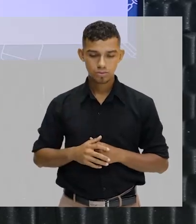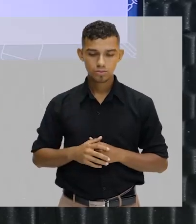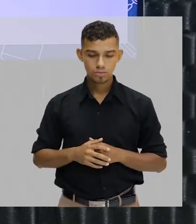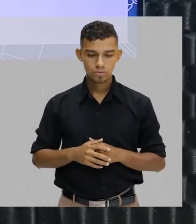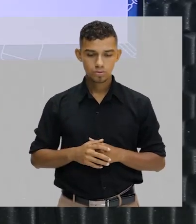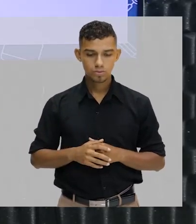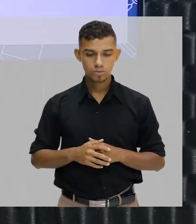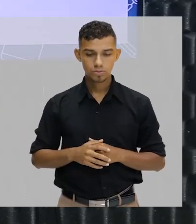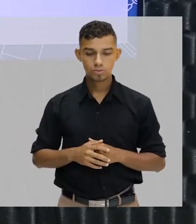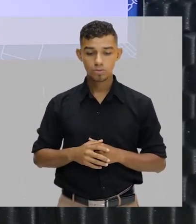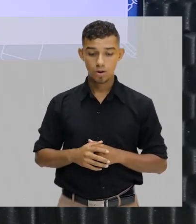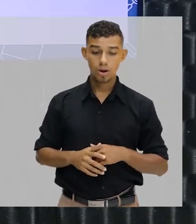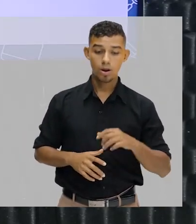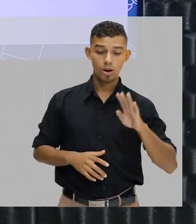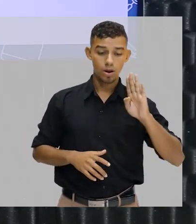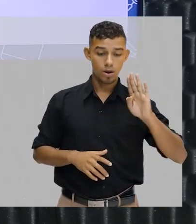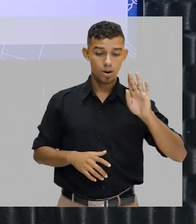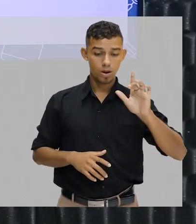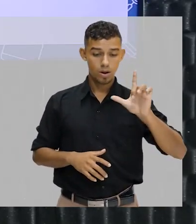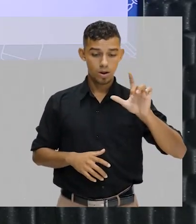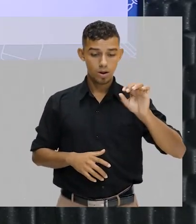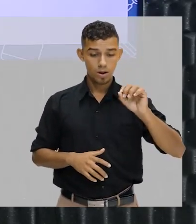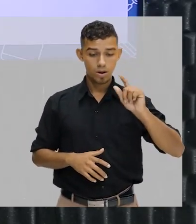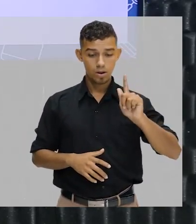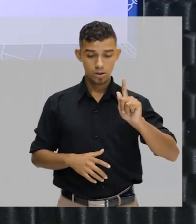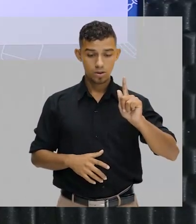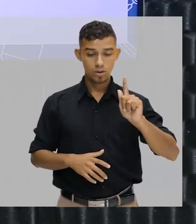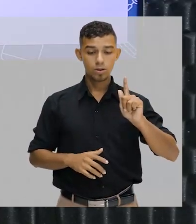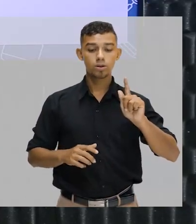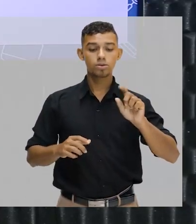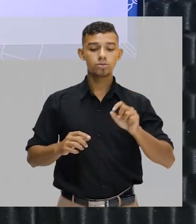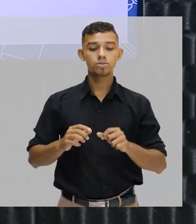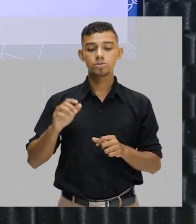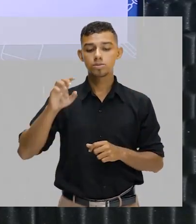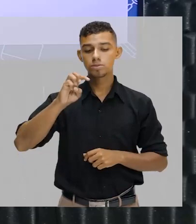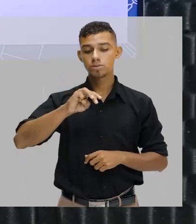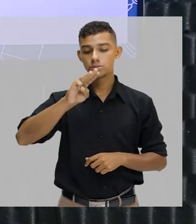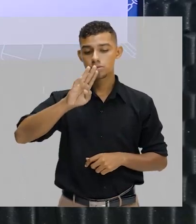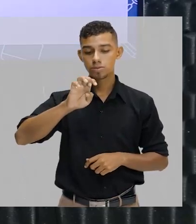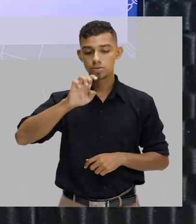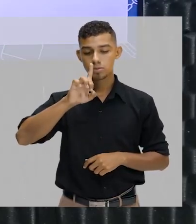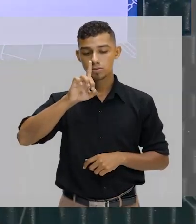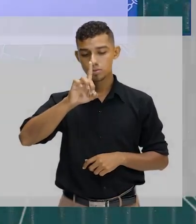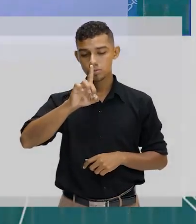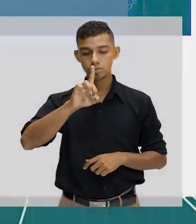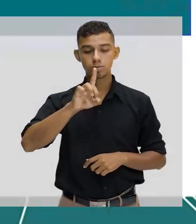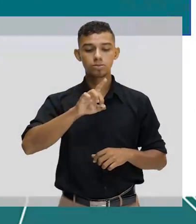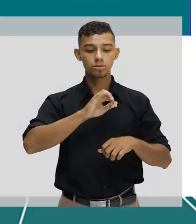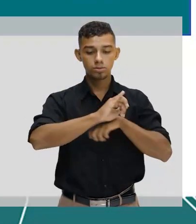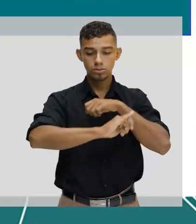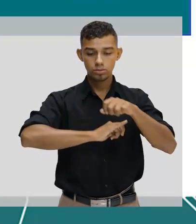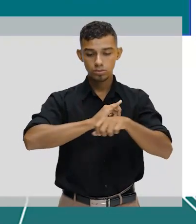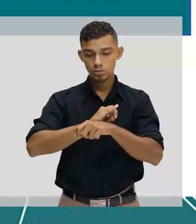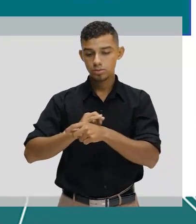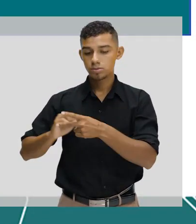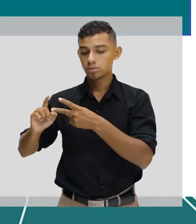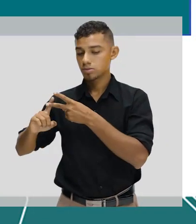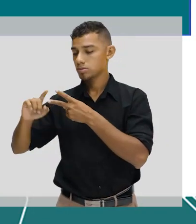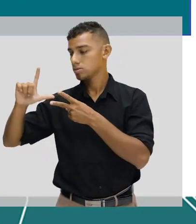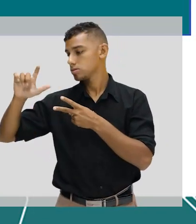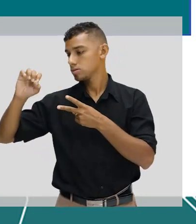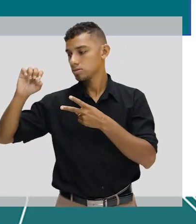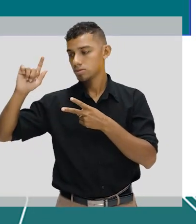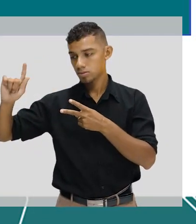do B, que vem de web, que significa rede, e log, que significa registro, que é o login.